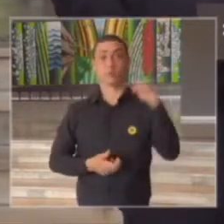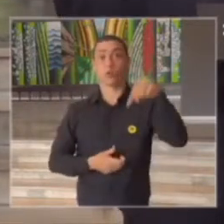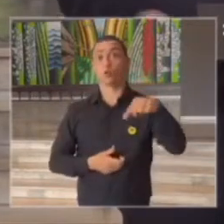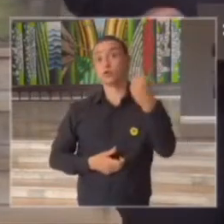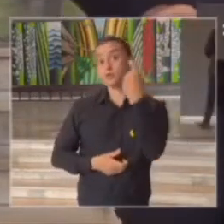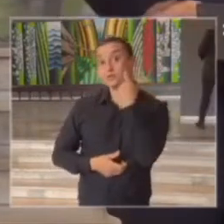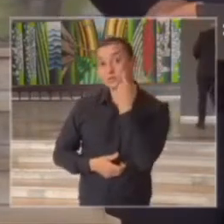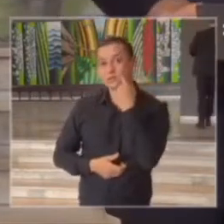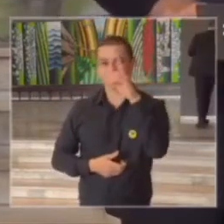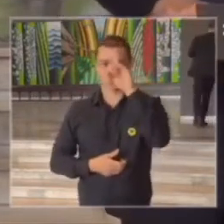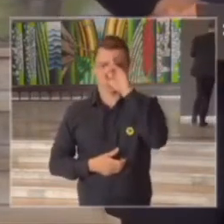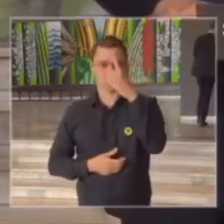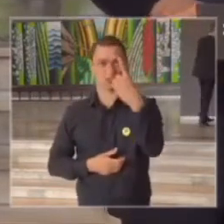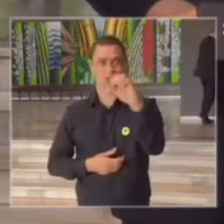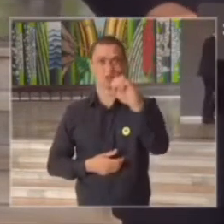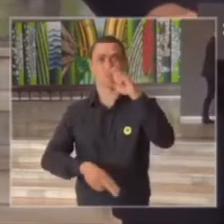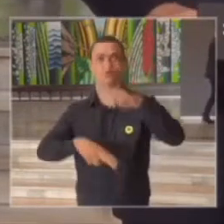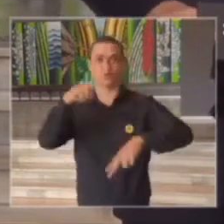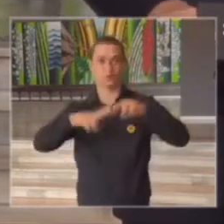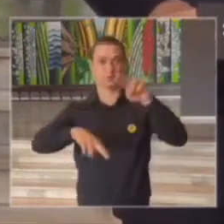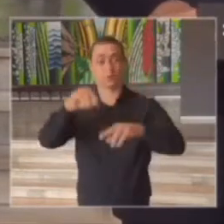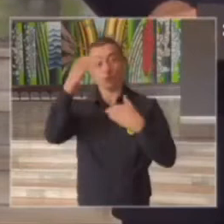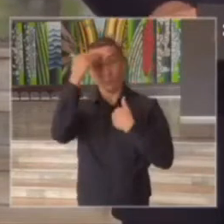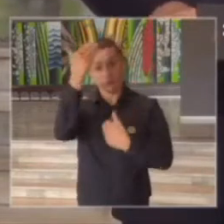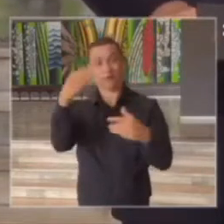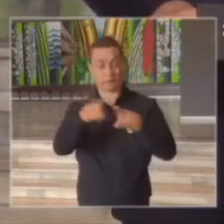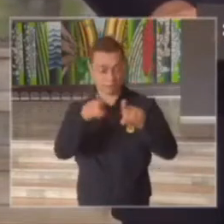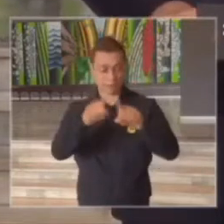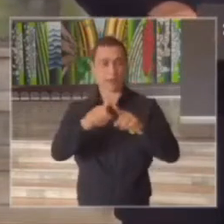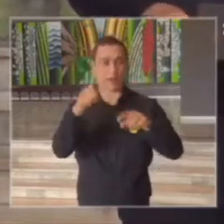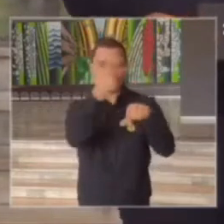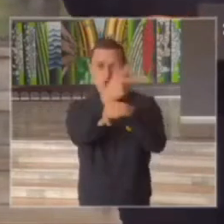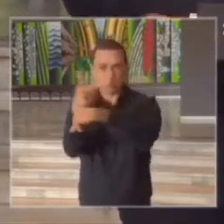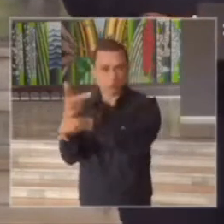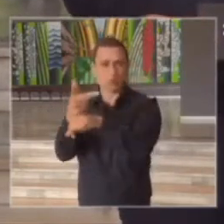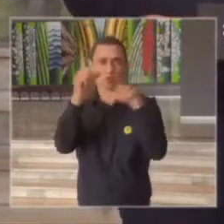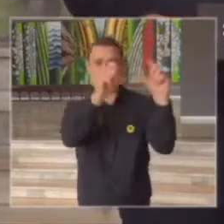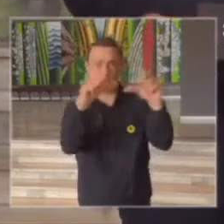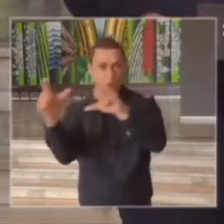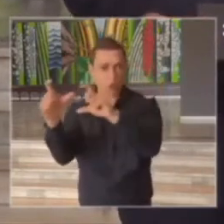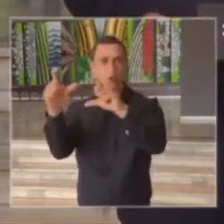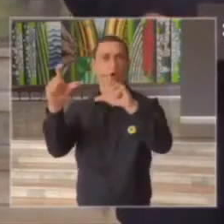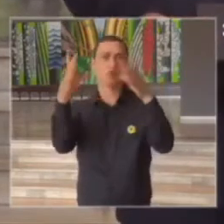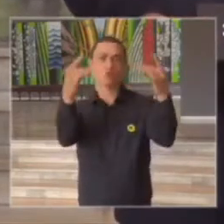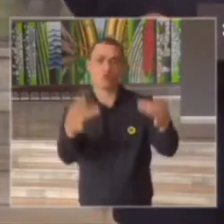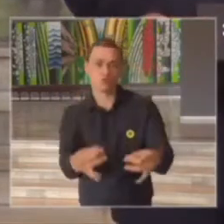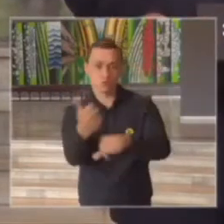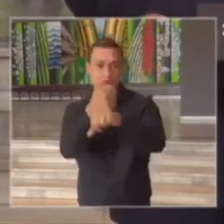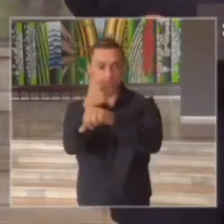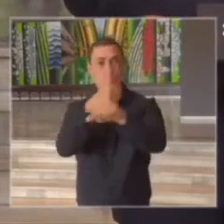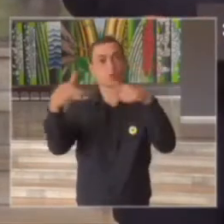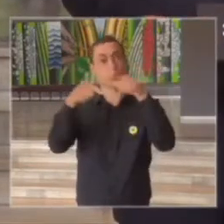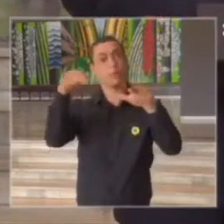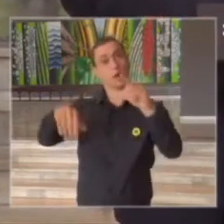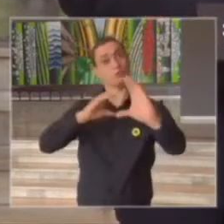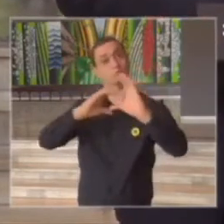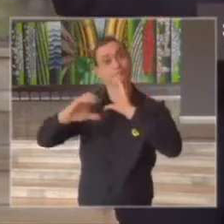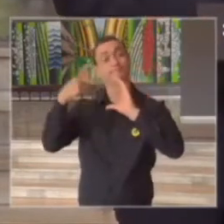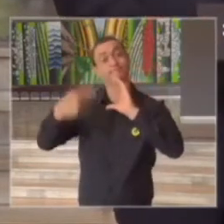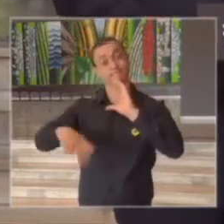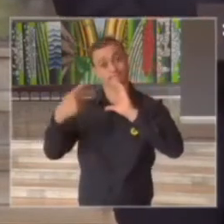técnicos dos veículos de comunicação que aqui vieram e os que estão remotamente também cobrindo esta